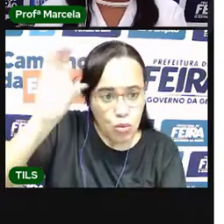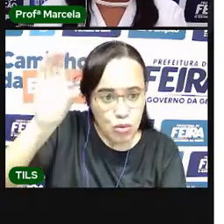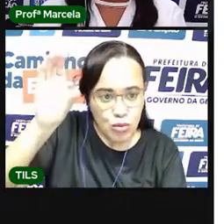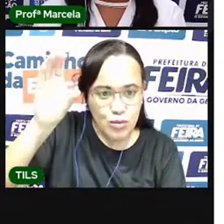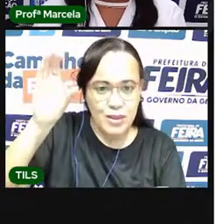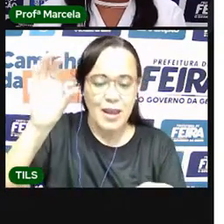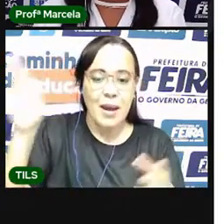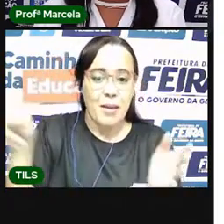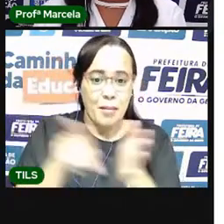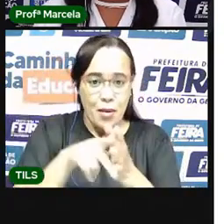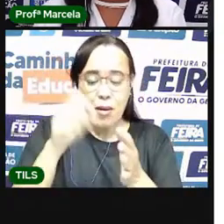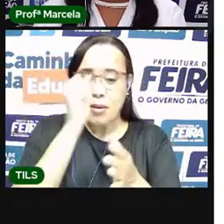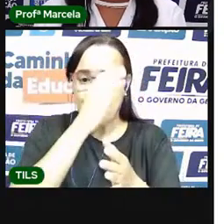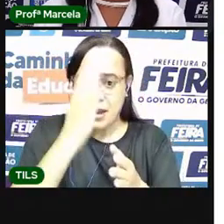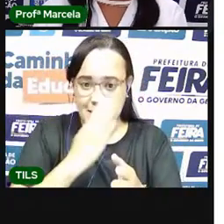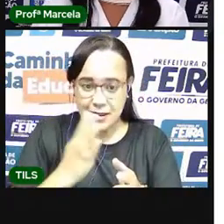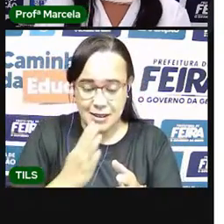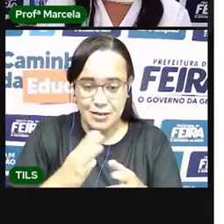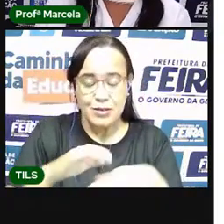E a gente vai começar.